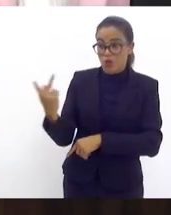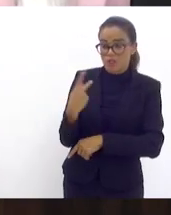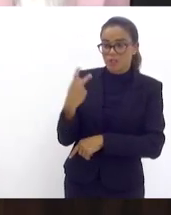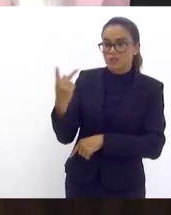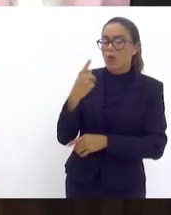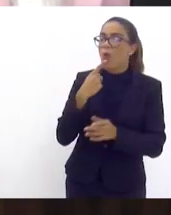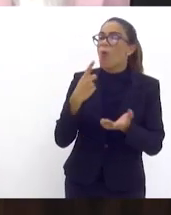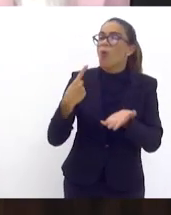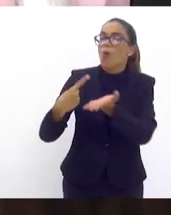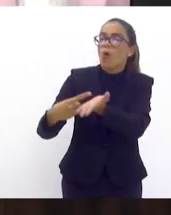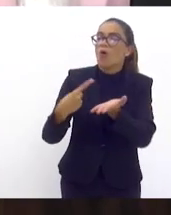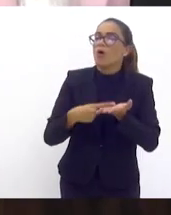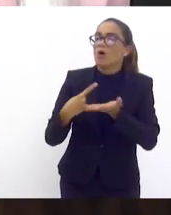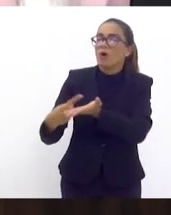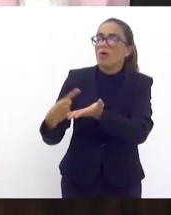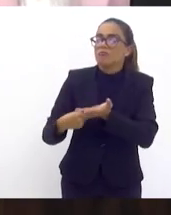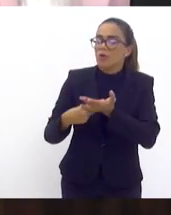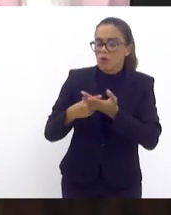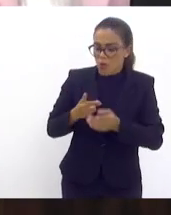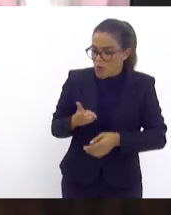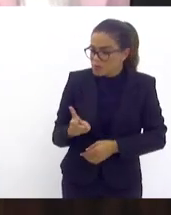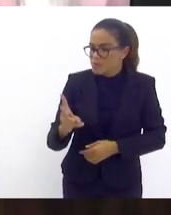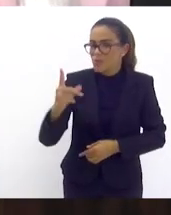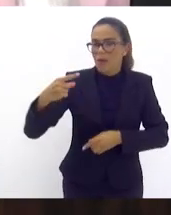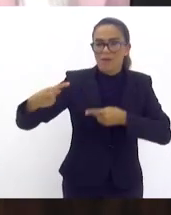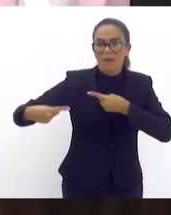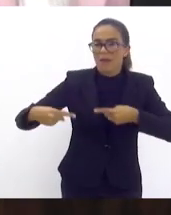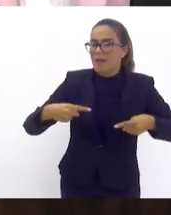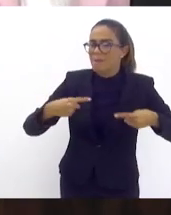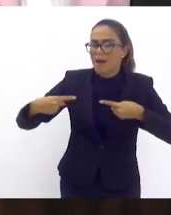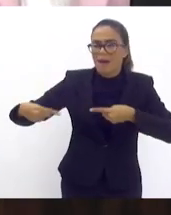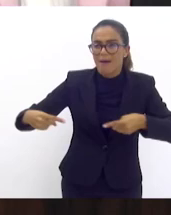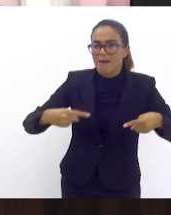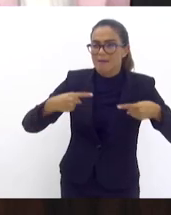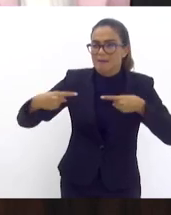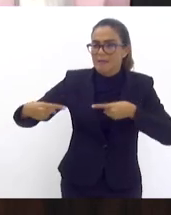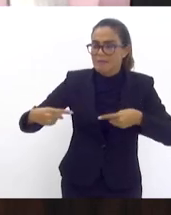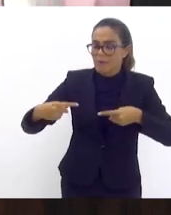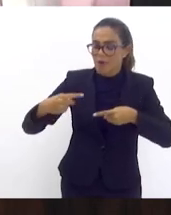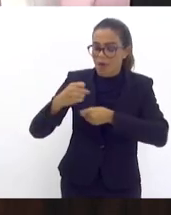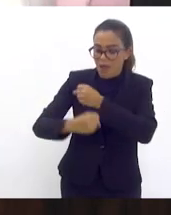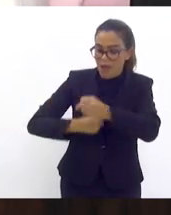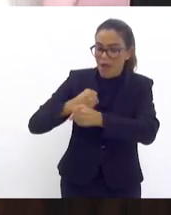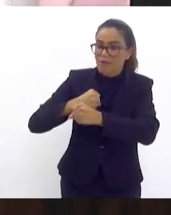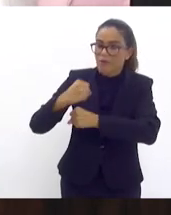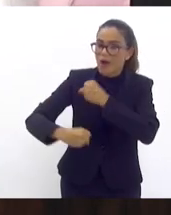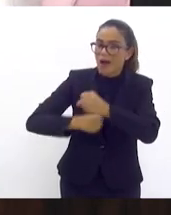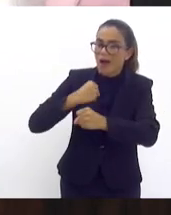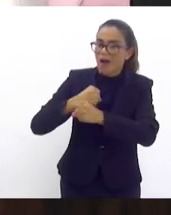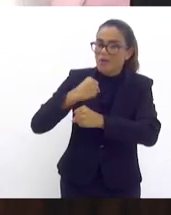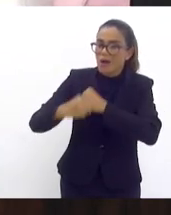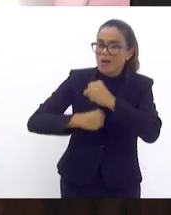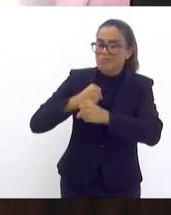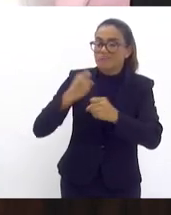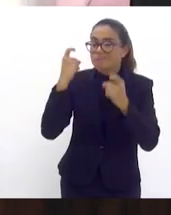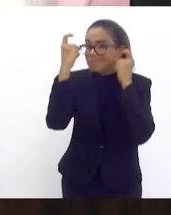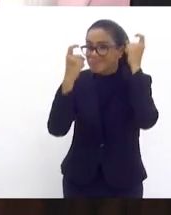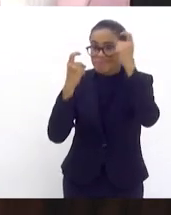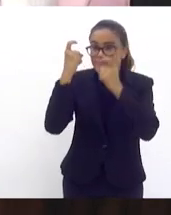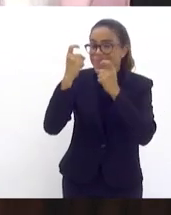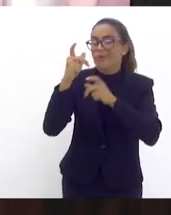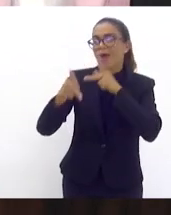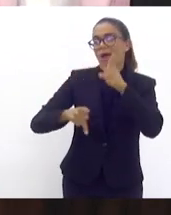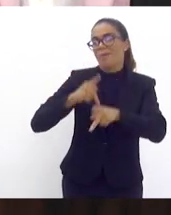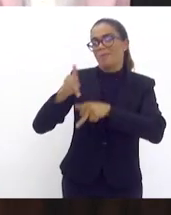o compromisso de seguir debatendo esse tema que todos os anos aflige a população da região